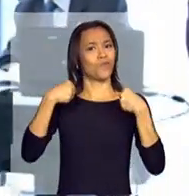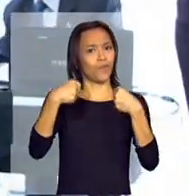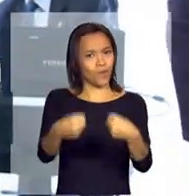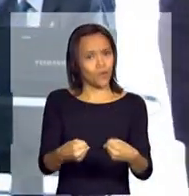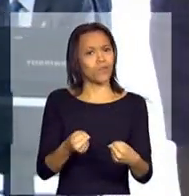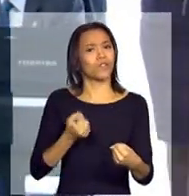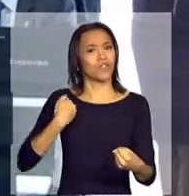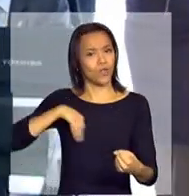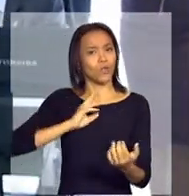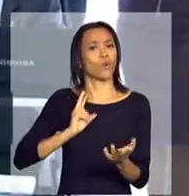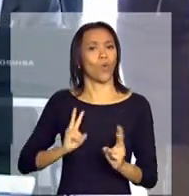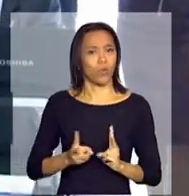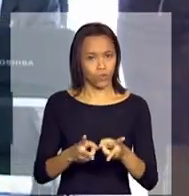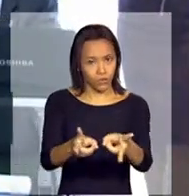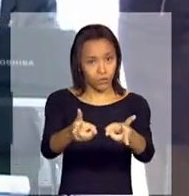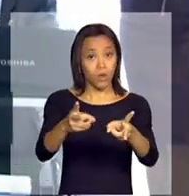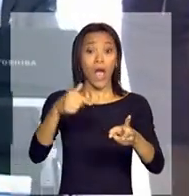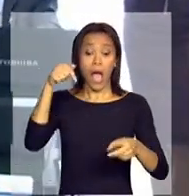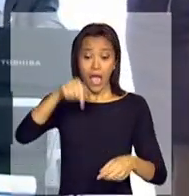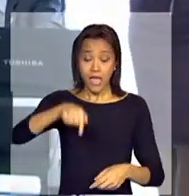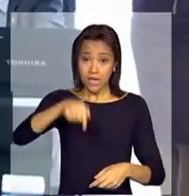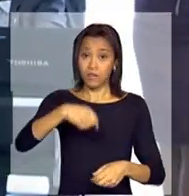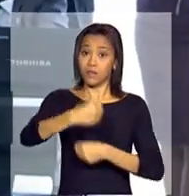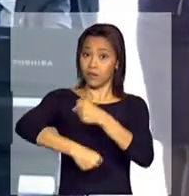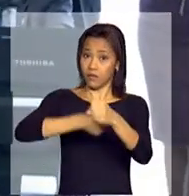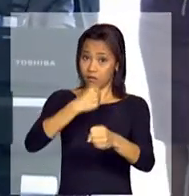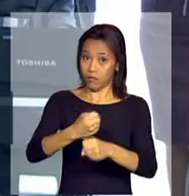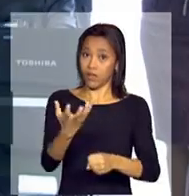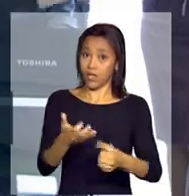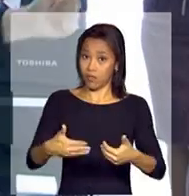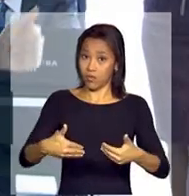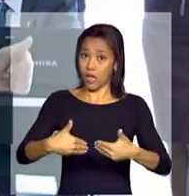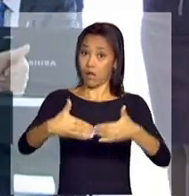vem sendo feito, que nós queremos expandir ainda esse ano. Vai lá.